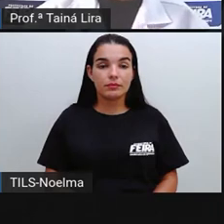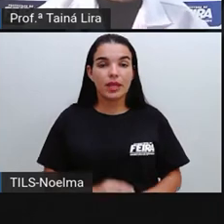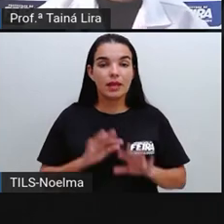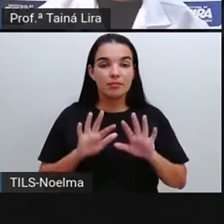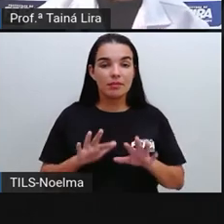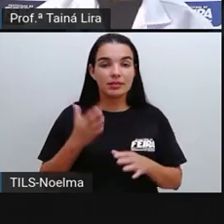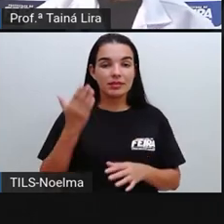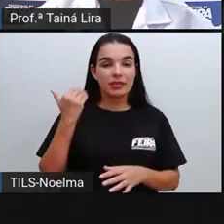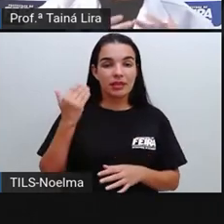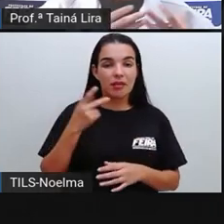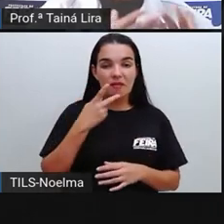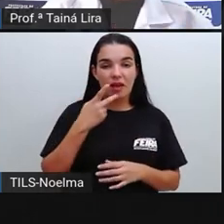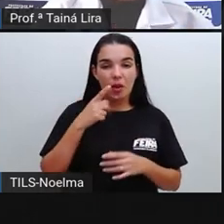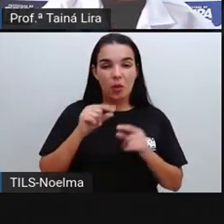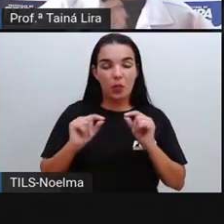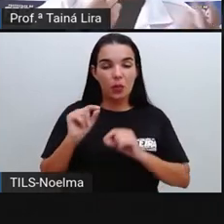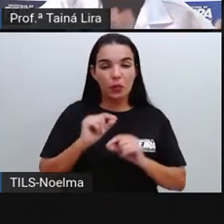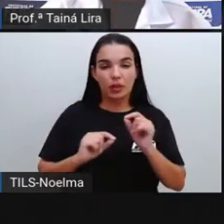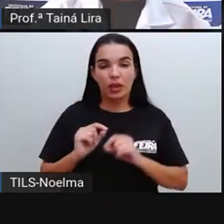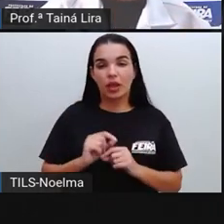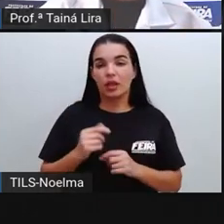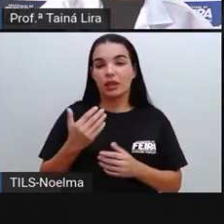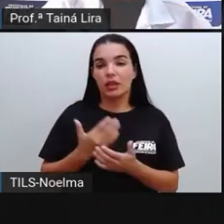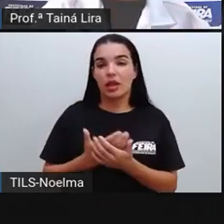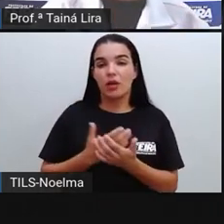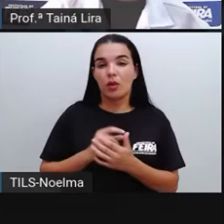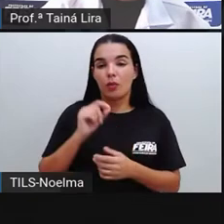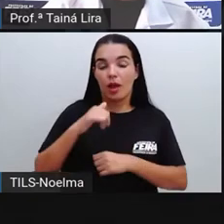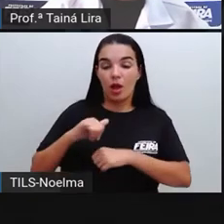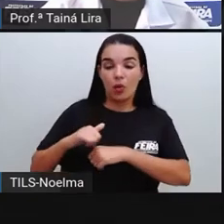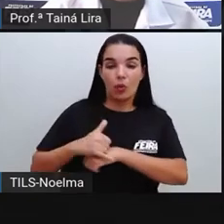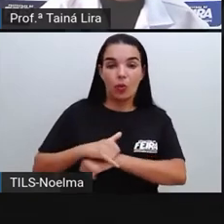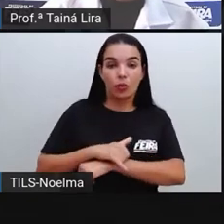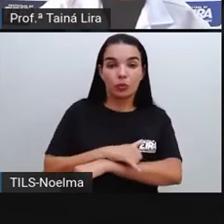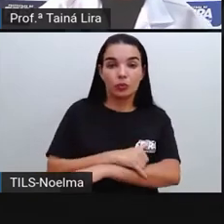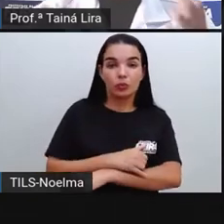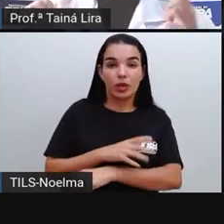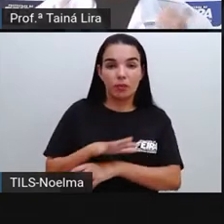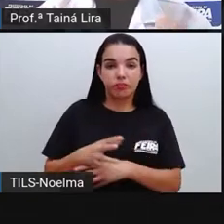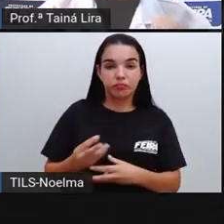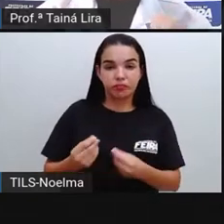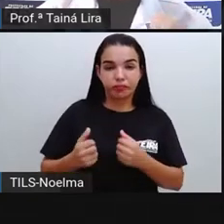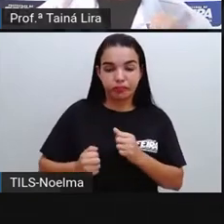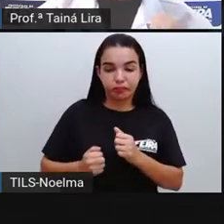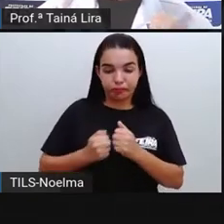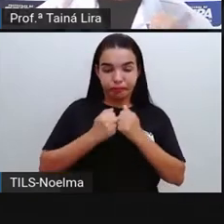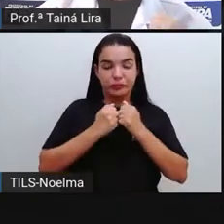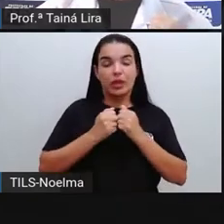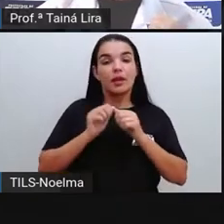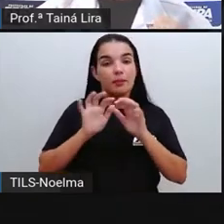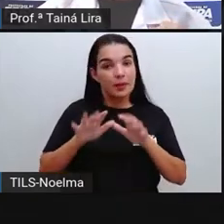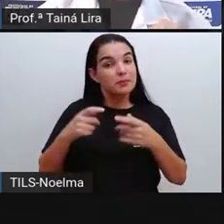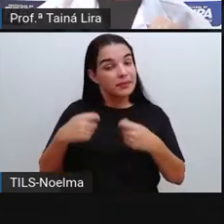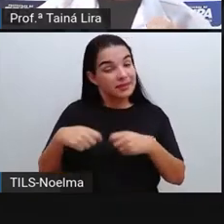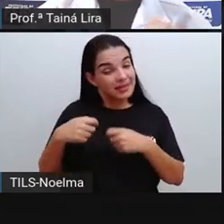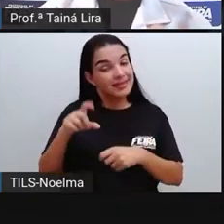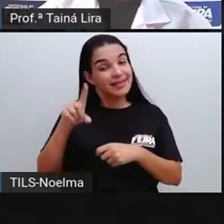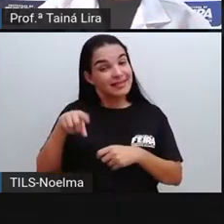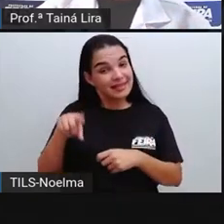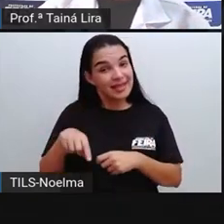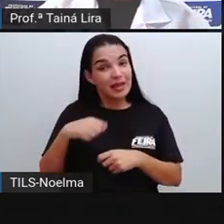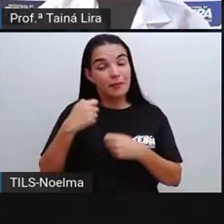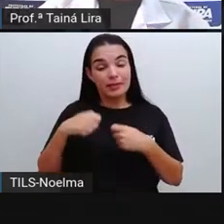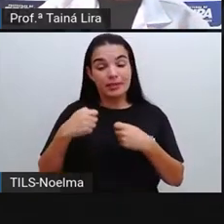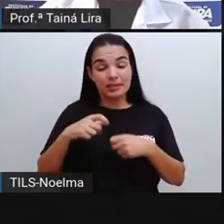gordura, a gente, segundo o ano, precisa da gordura também para dar energia, né, para dar energia